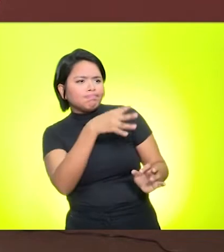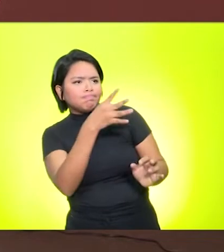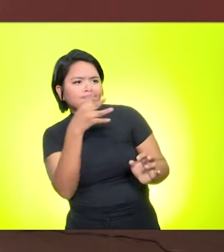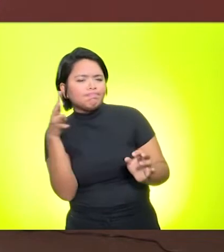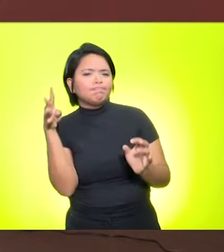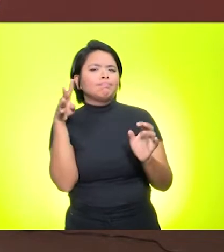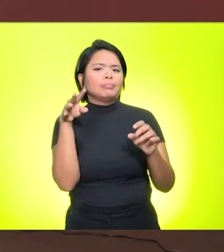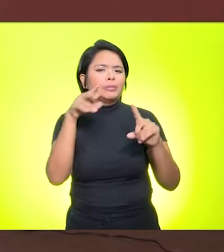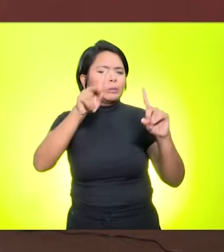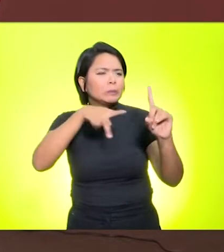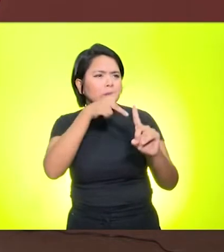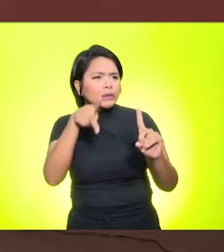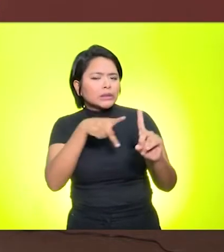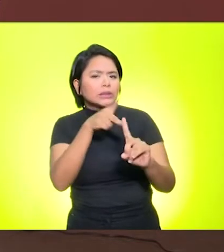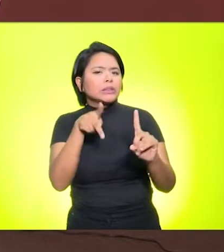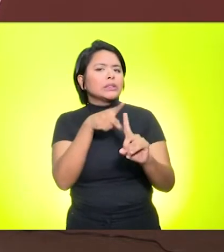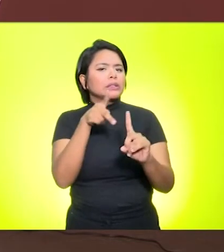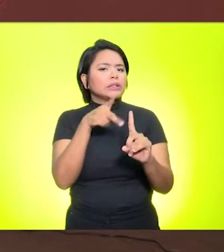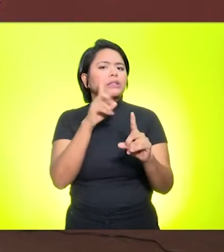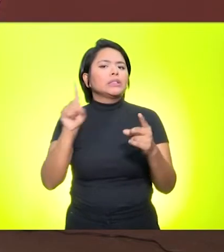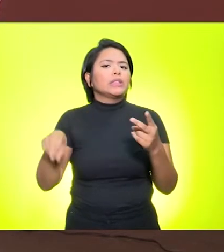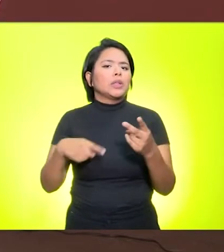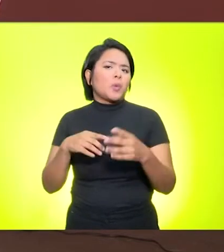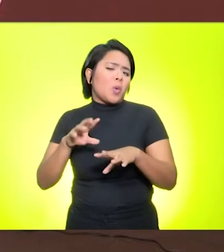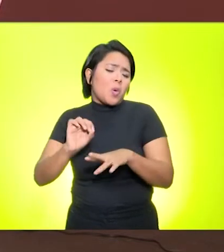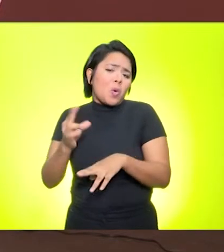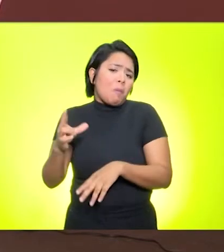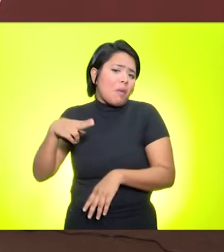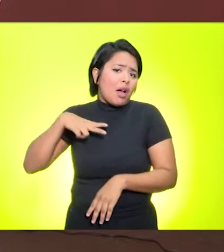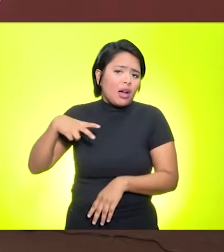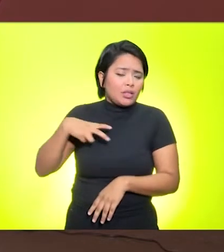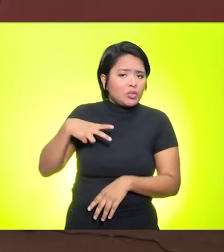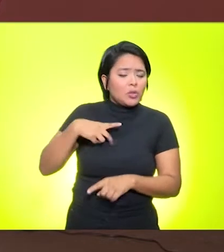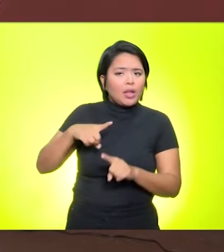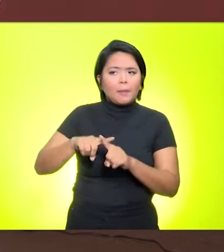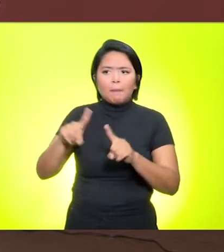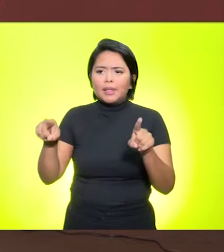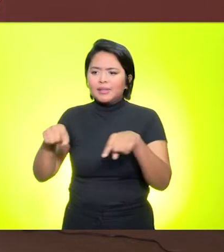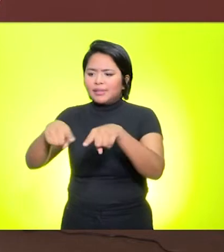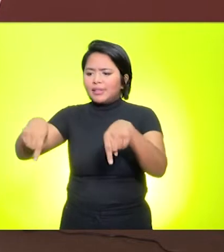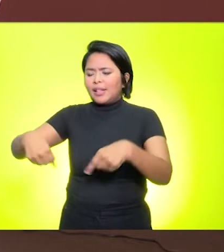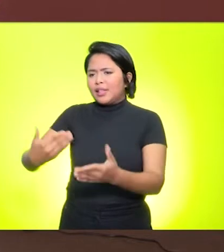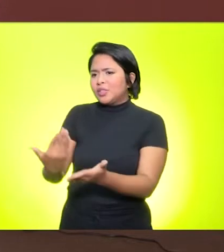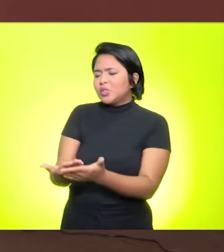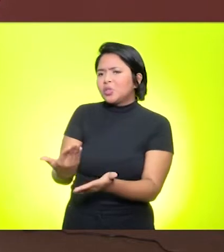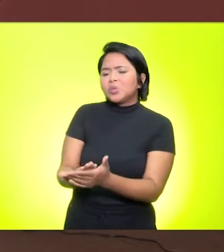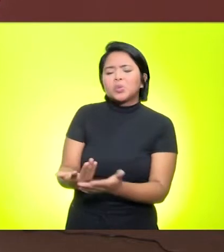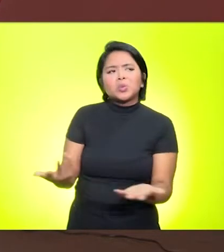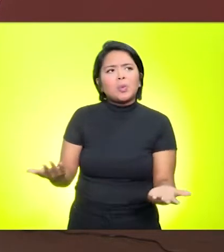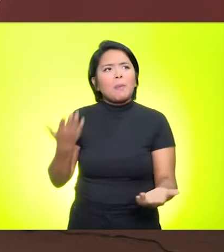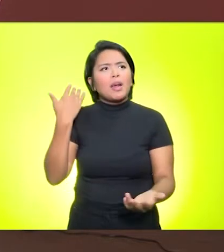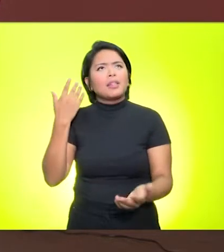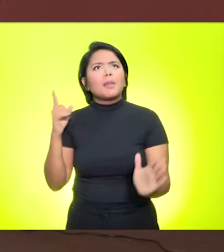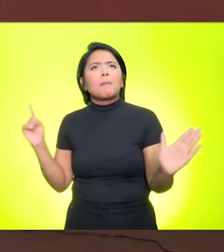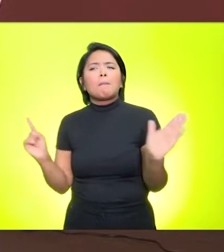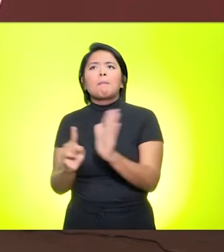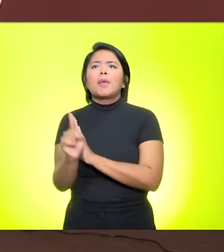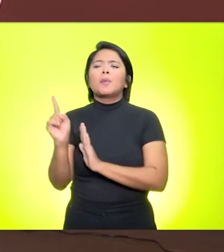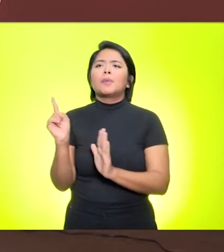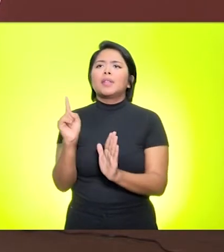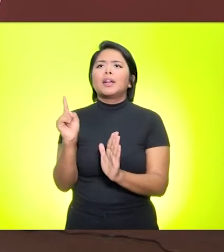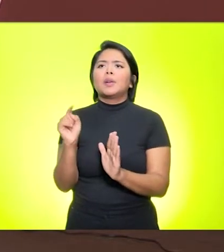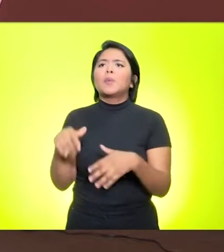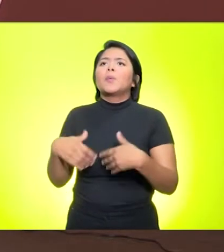preparar aulas, ou para uso pessoal, porém, dentro de sala de aula, se eu perguntasse assim, qual é o